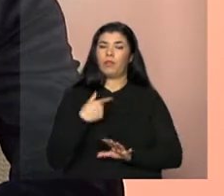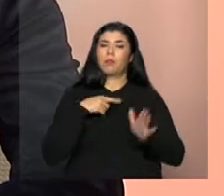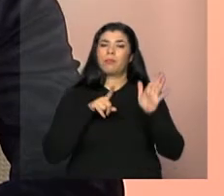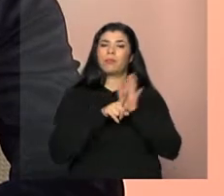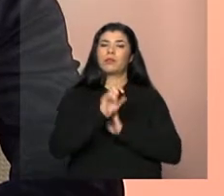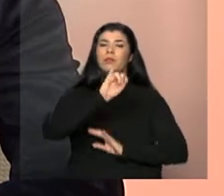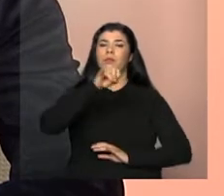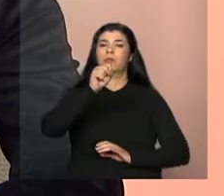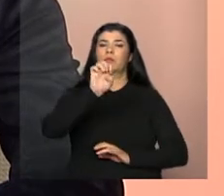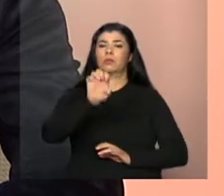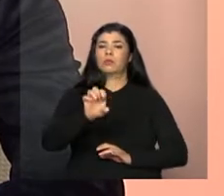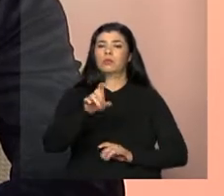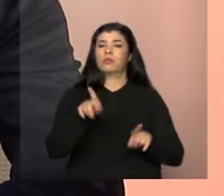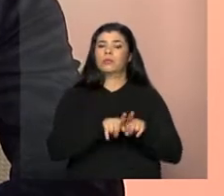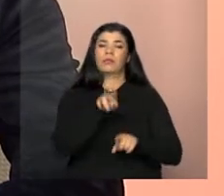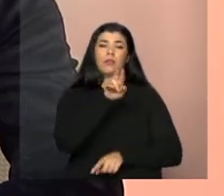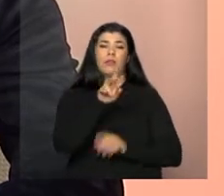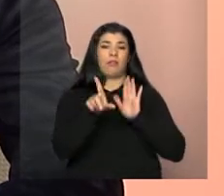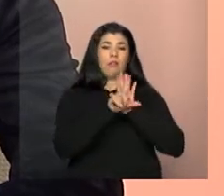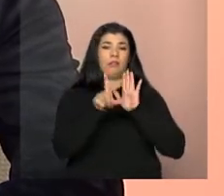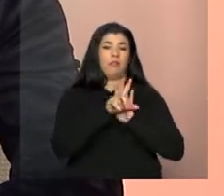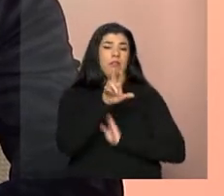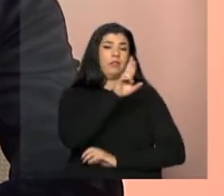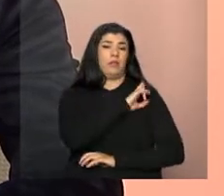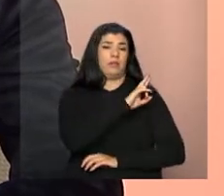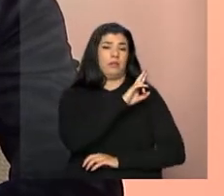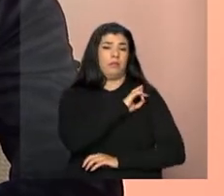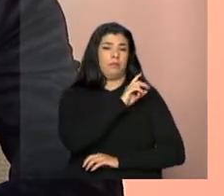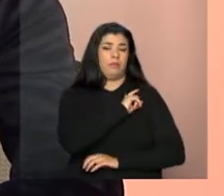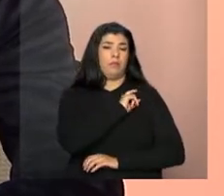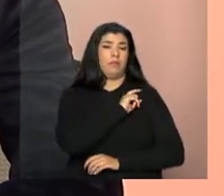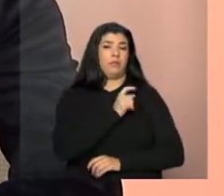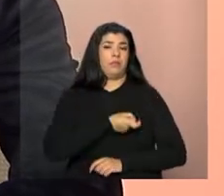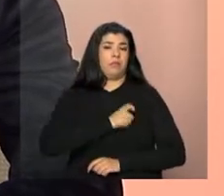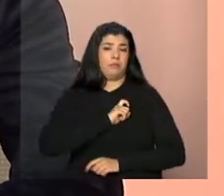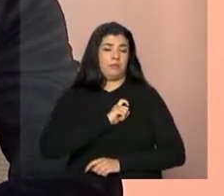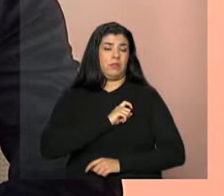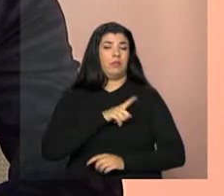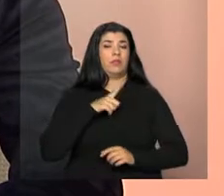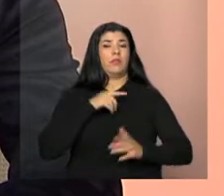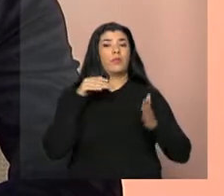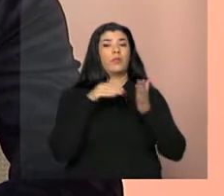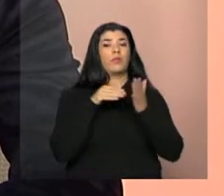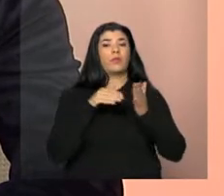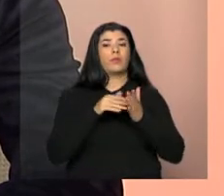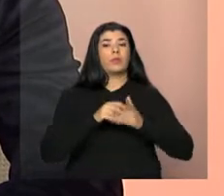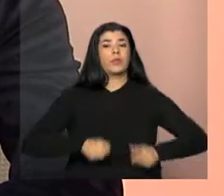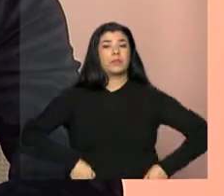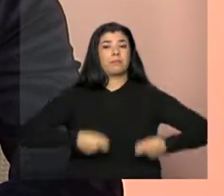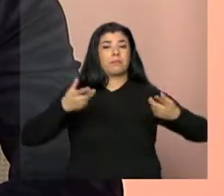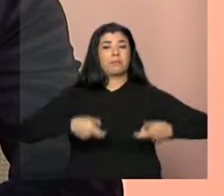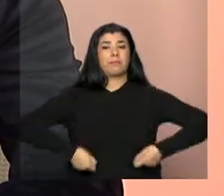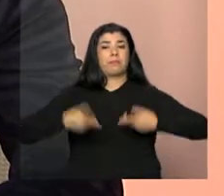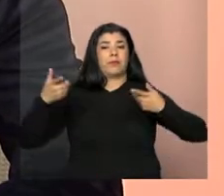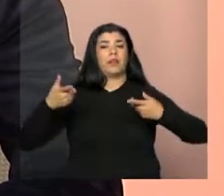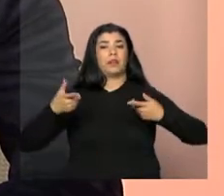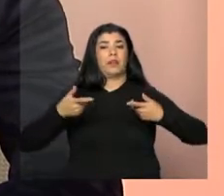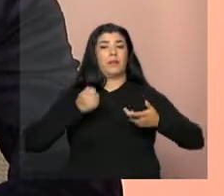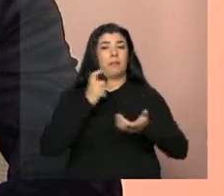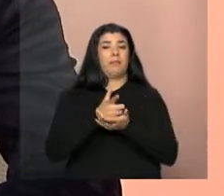a lei de responsabilidade fiscal, ela estabelece uns limites para os gastos públicos com recursos humanos.